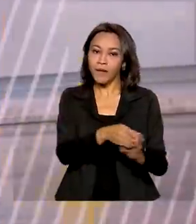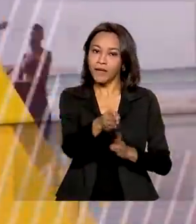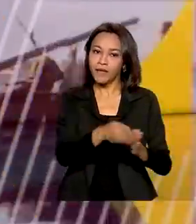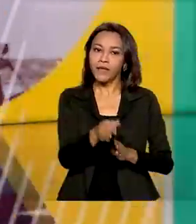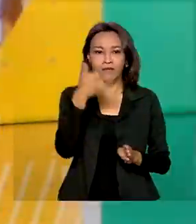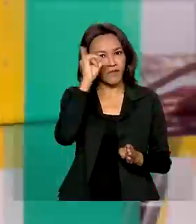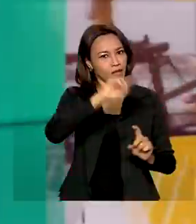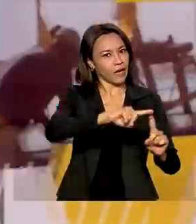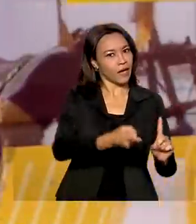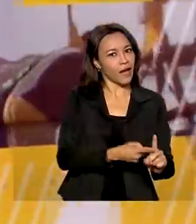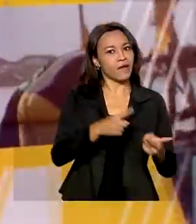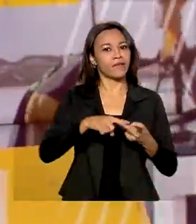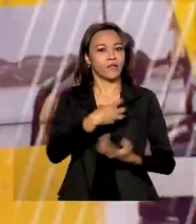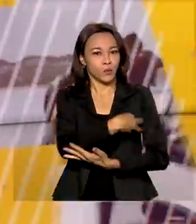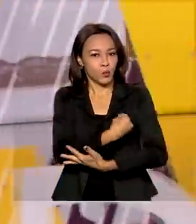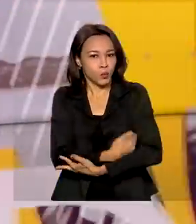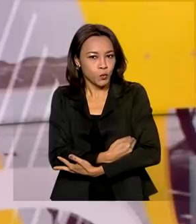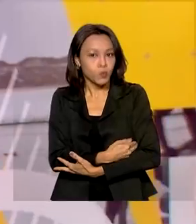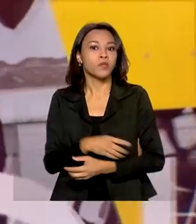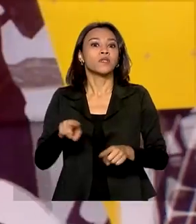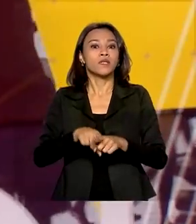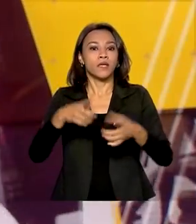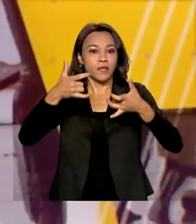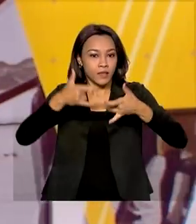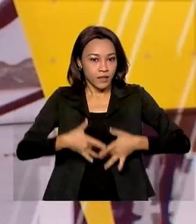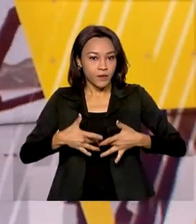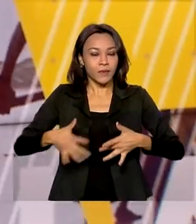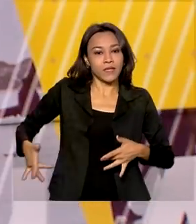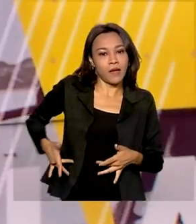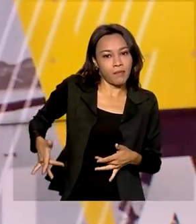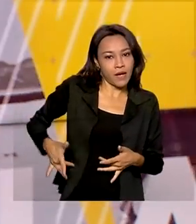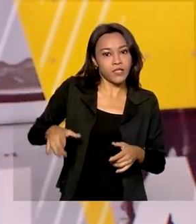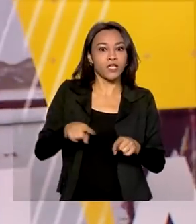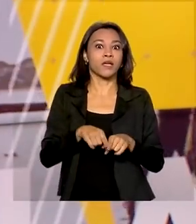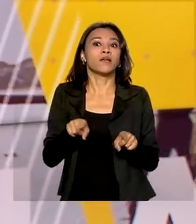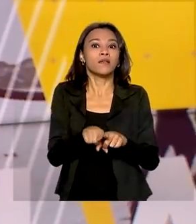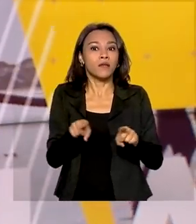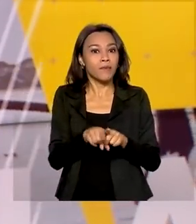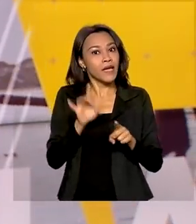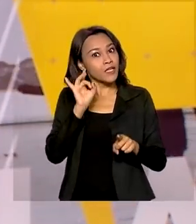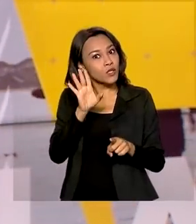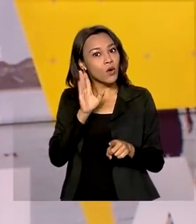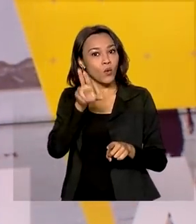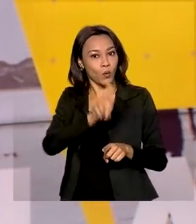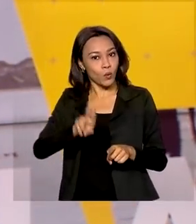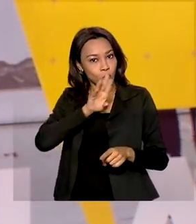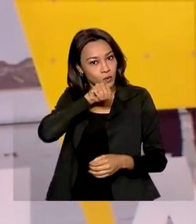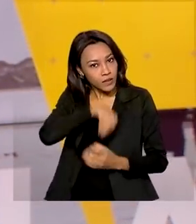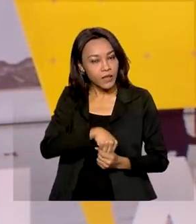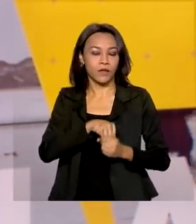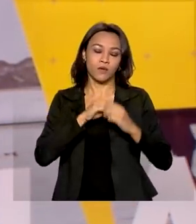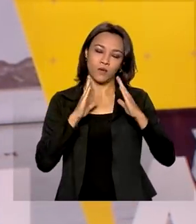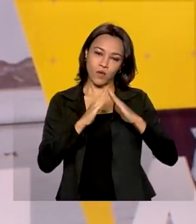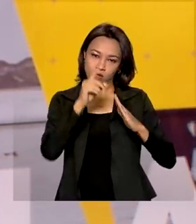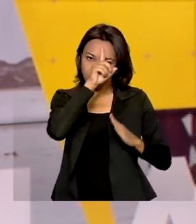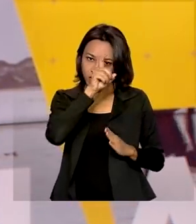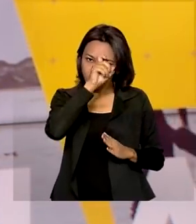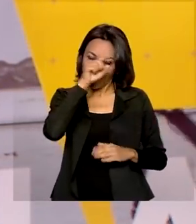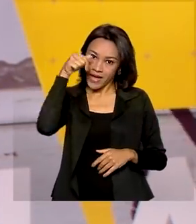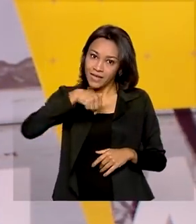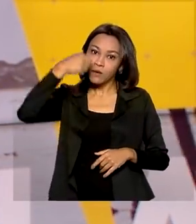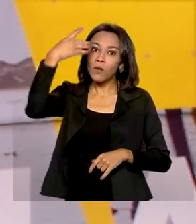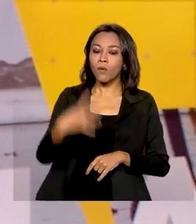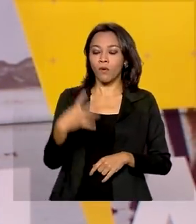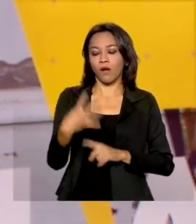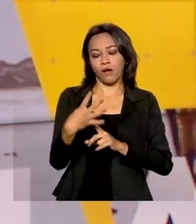lactantes, pacientes com doença hepática ou renal e o uso é restrito a hospitais. Desde o início da pandemia, este é o quarto